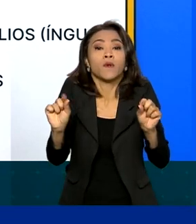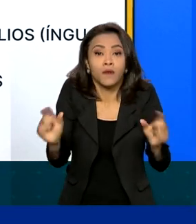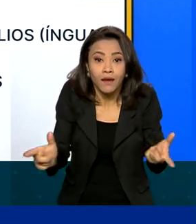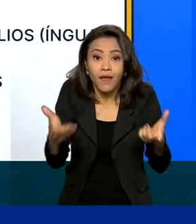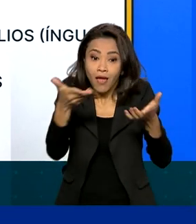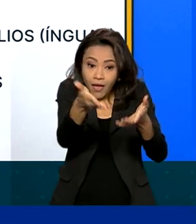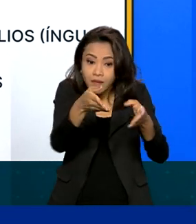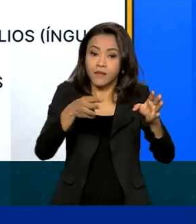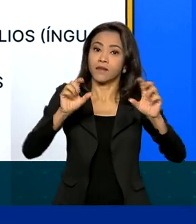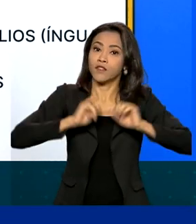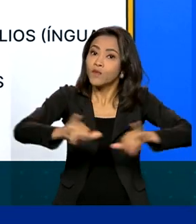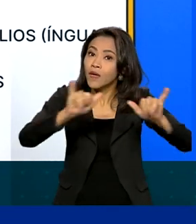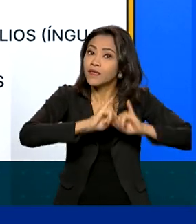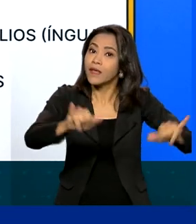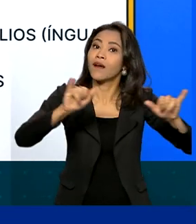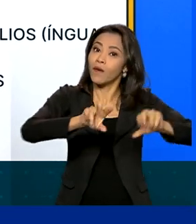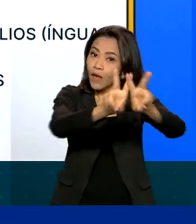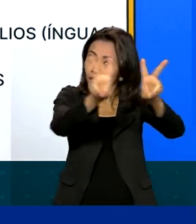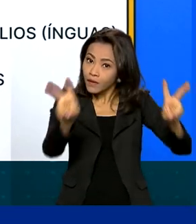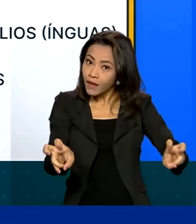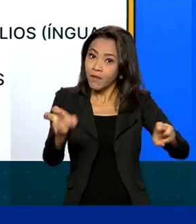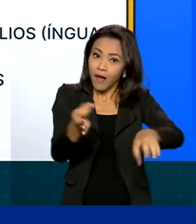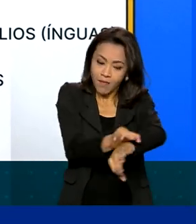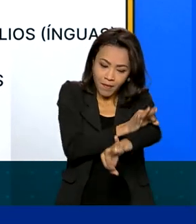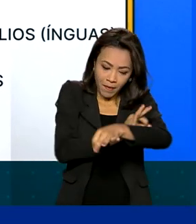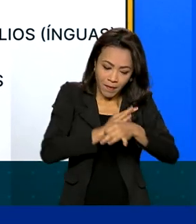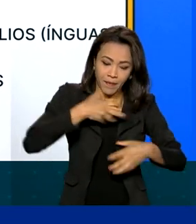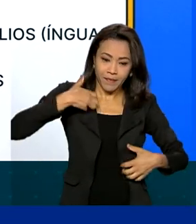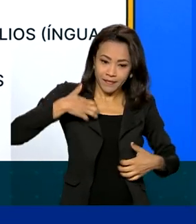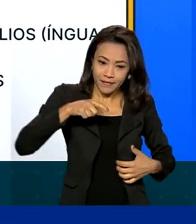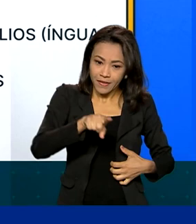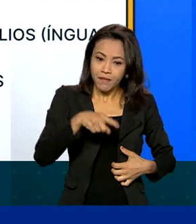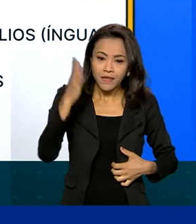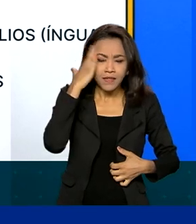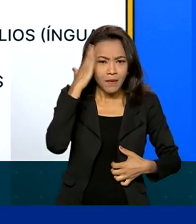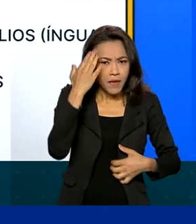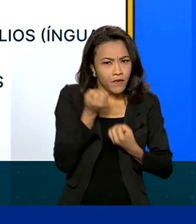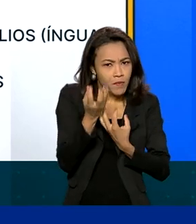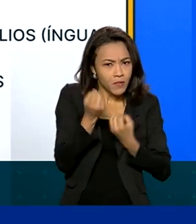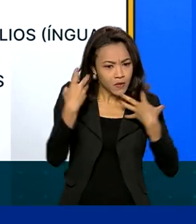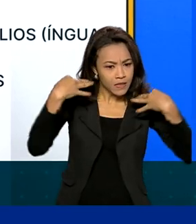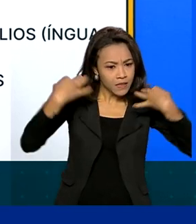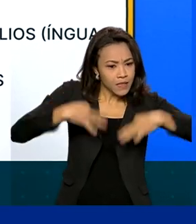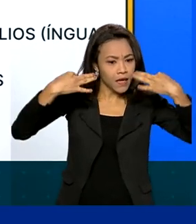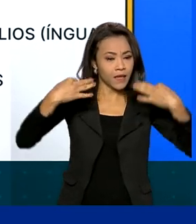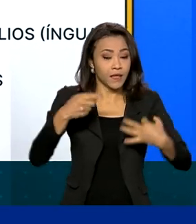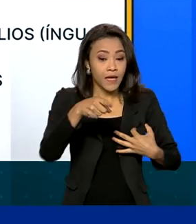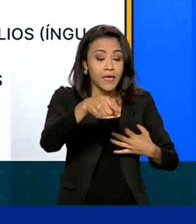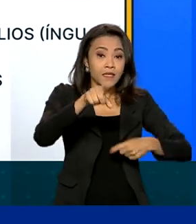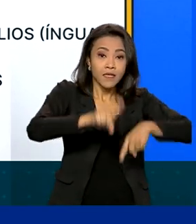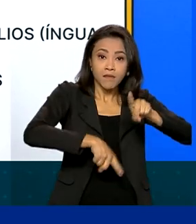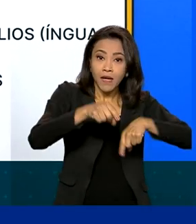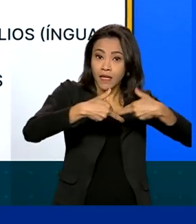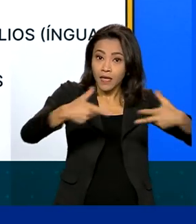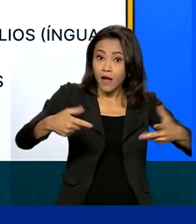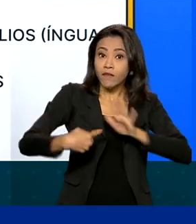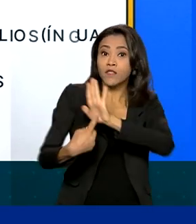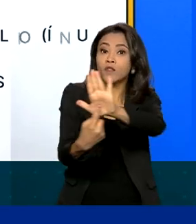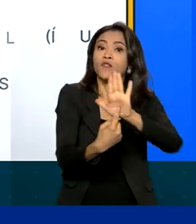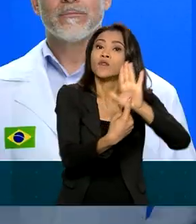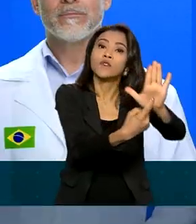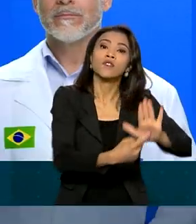campanha é varíola dos macacos, fique bem com a informação certa. O material será veiculado em TV,